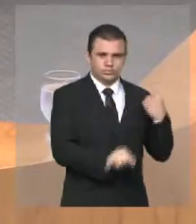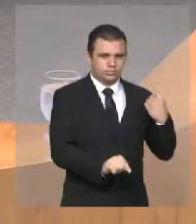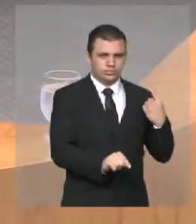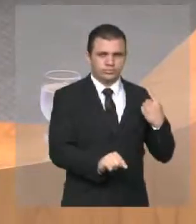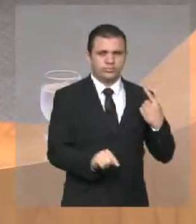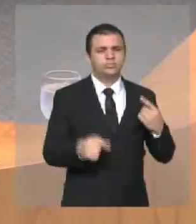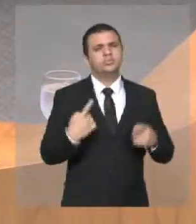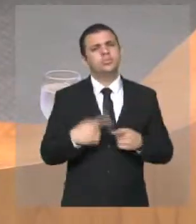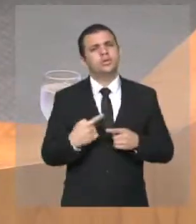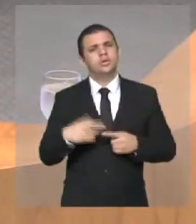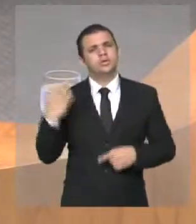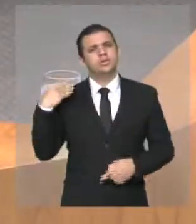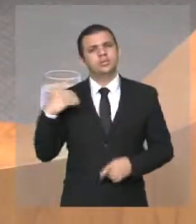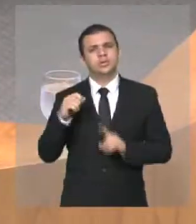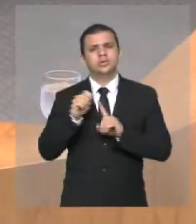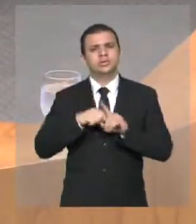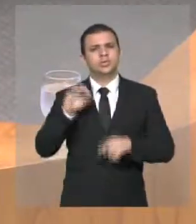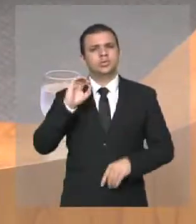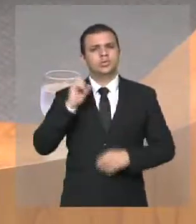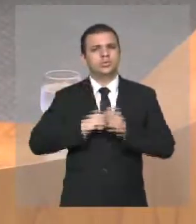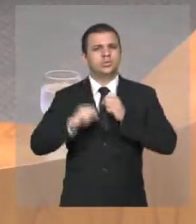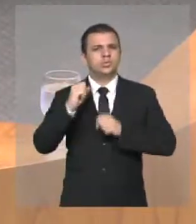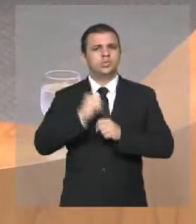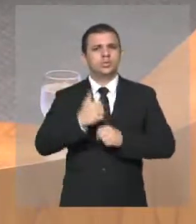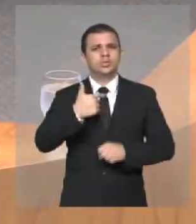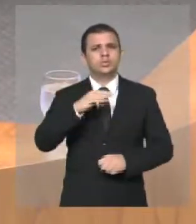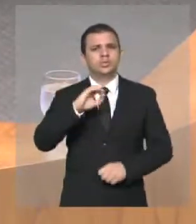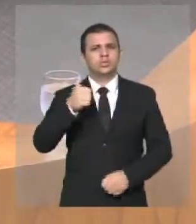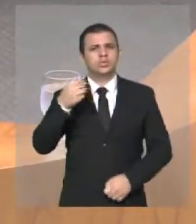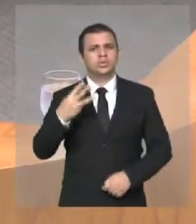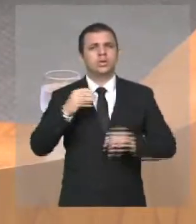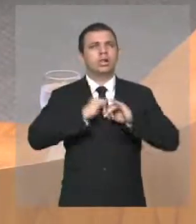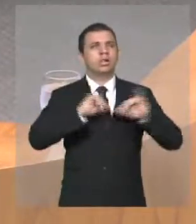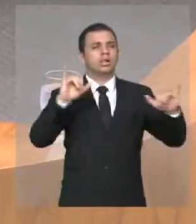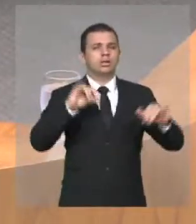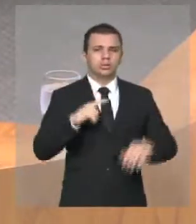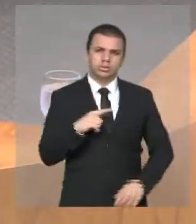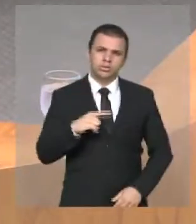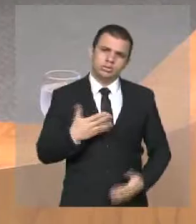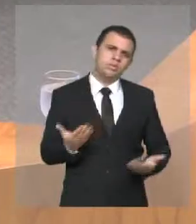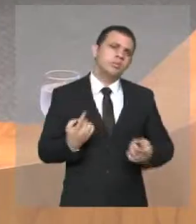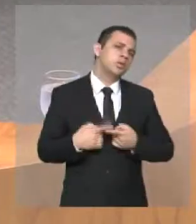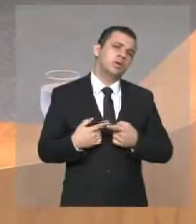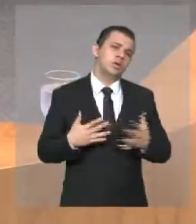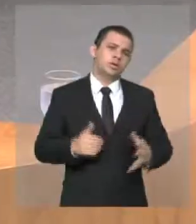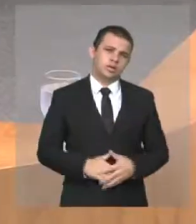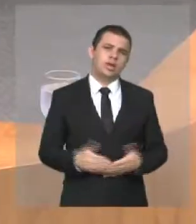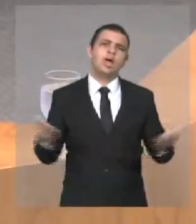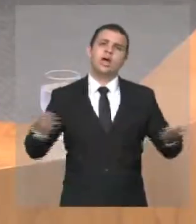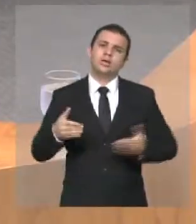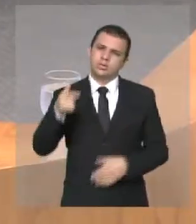2013? Quando é agora em agosto de 2015, ele vai novamente relançar a obra.